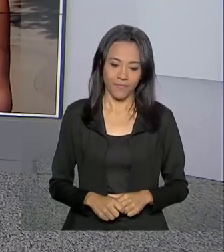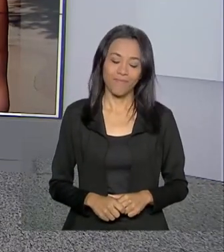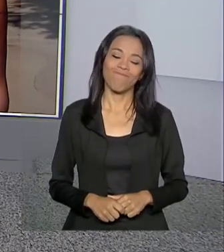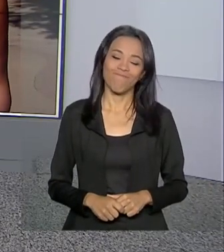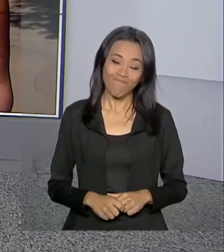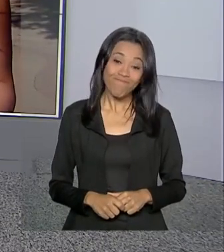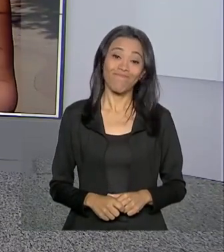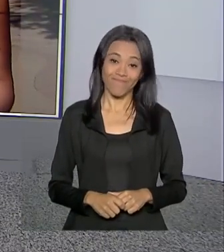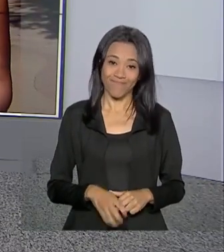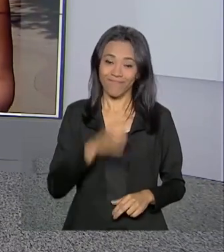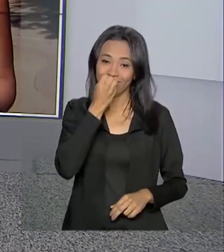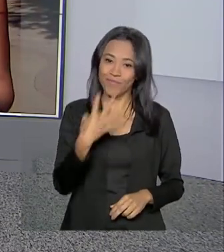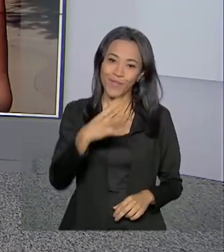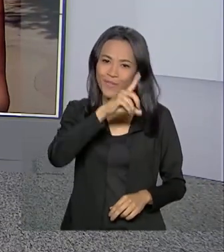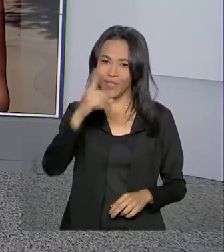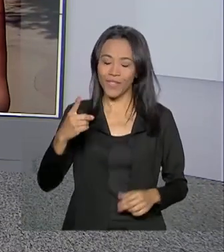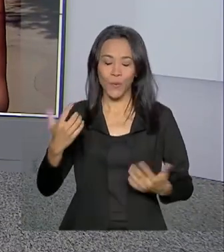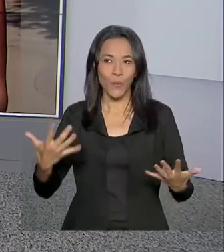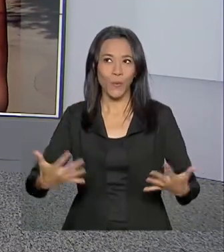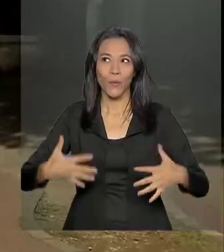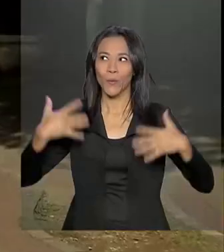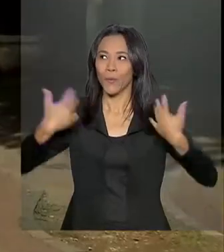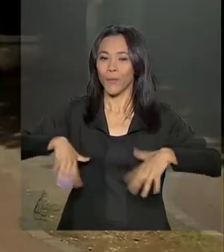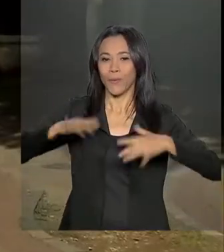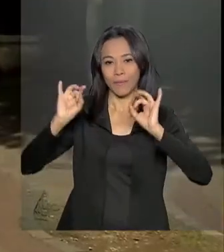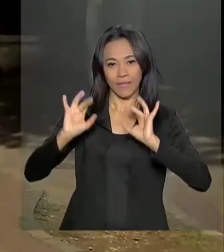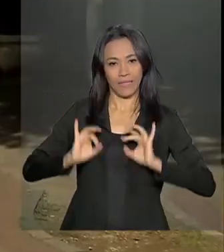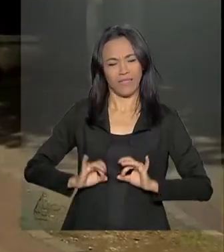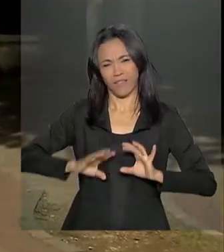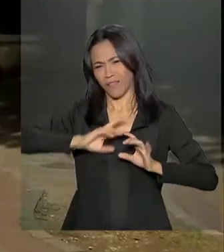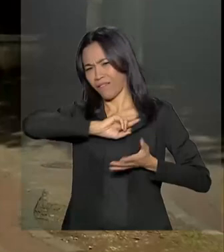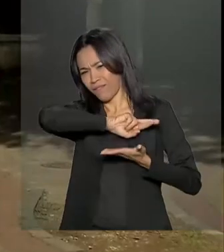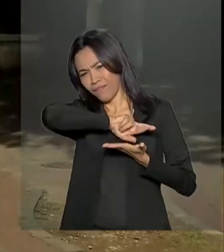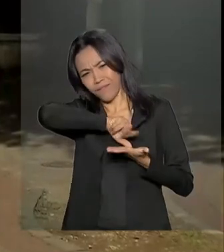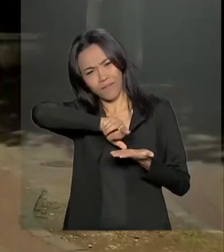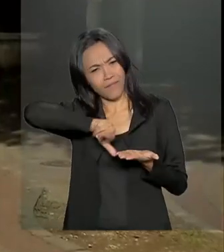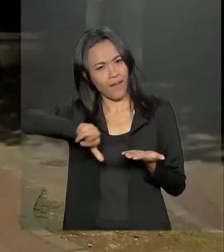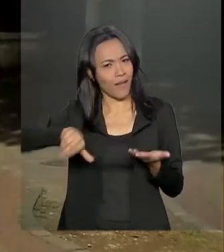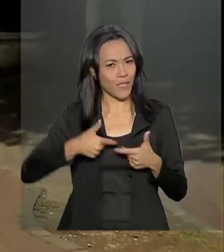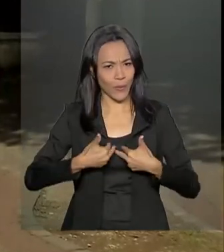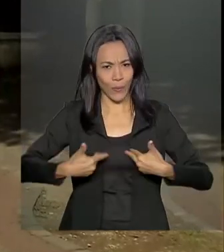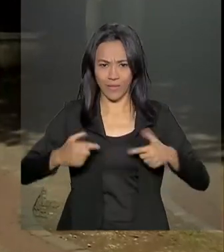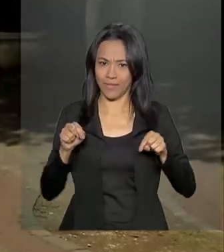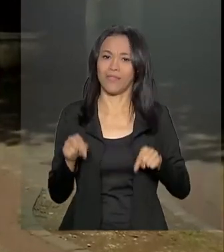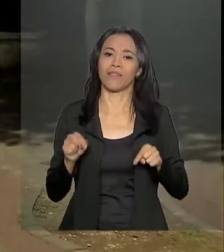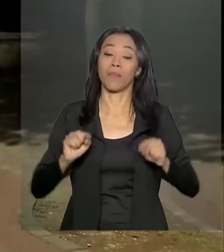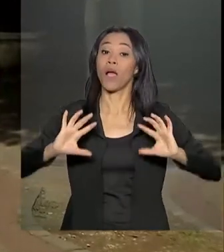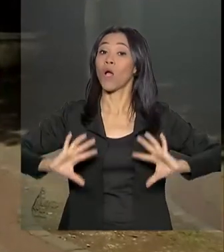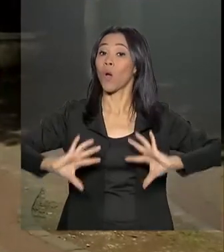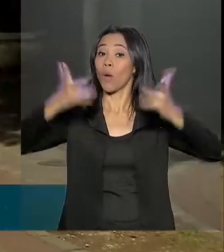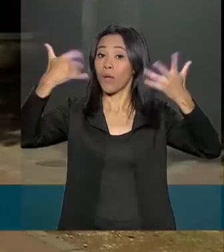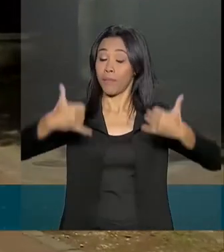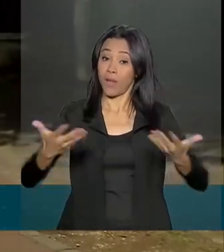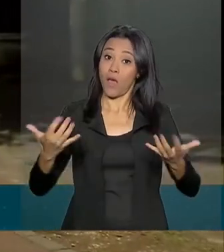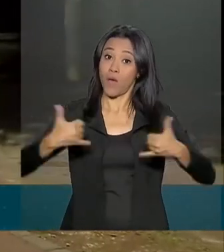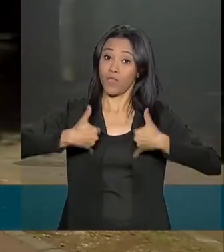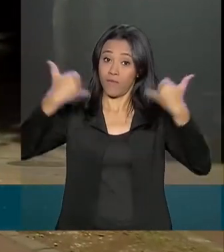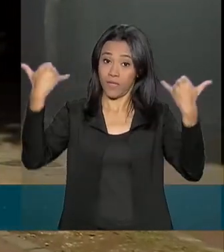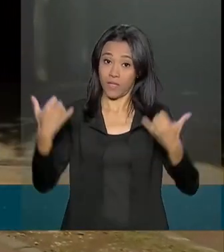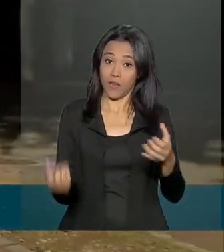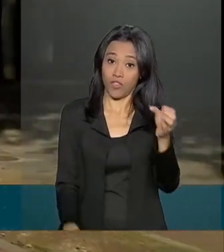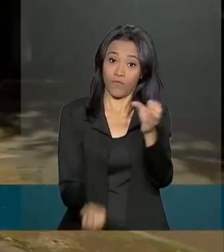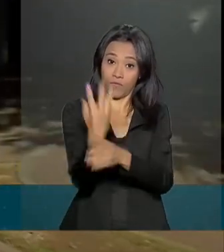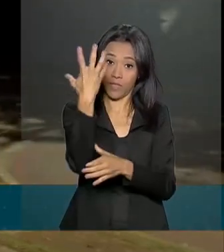Pois é, Carla, bom dia. É um privilégio. Estão previstas diversas atividades hoje para comemorar o aniversário do Jardim